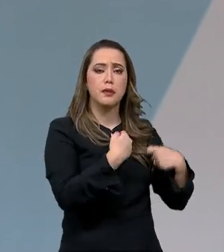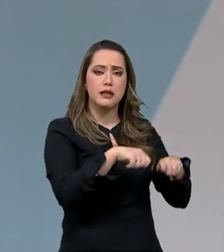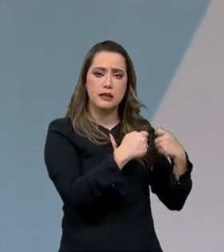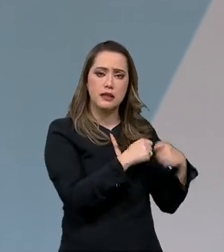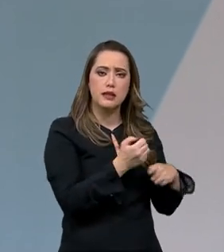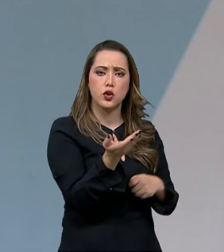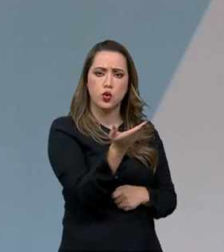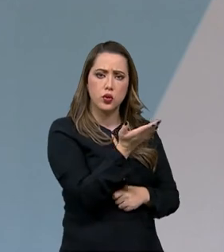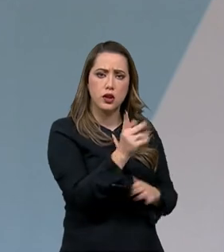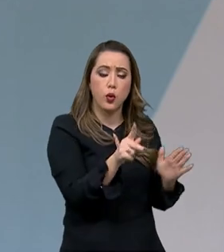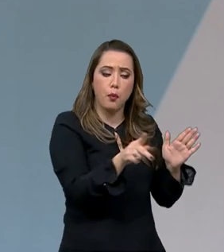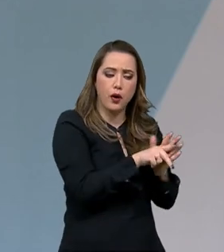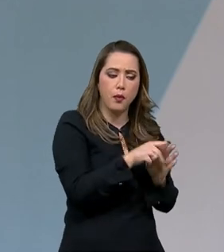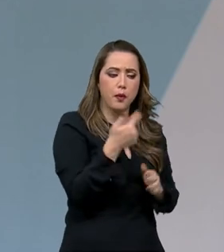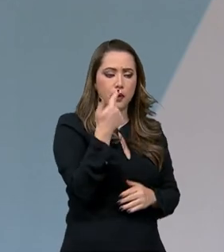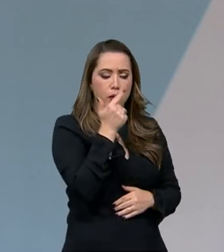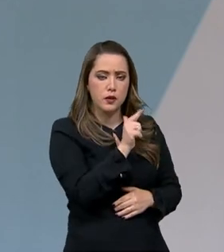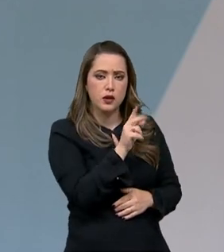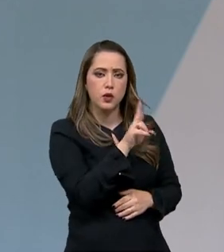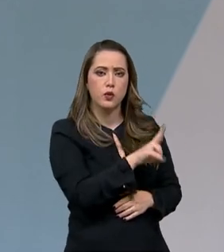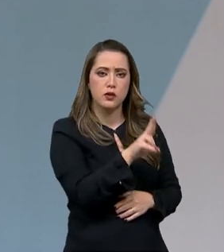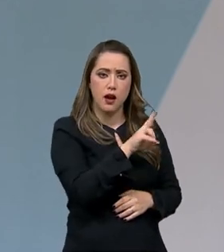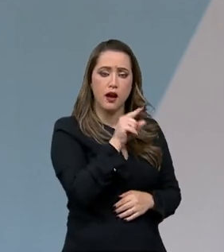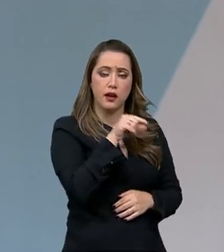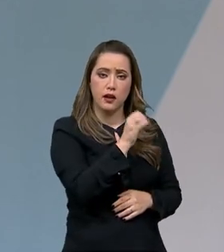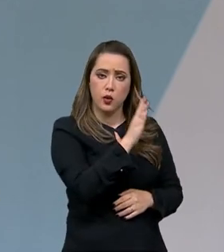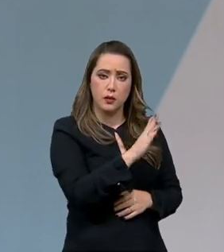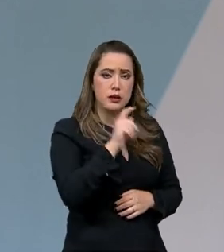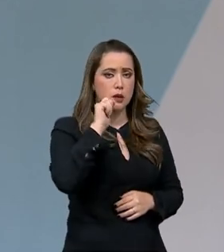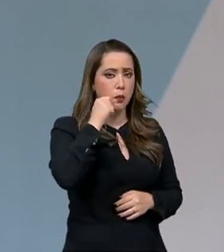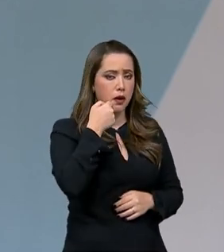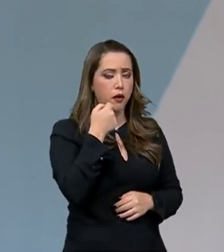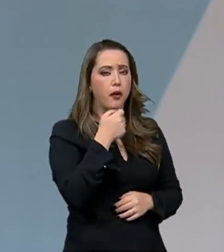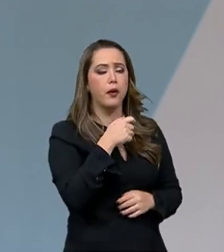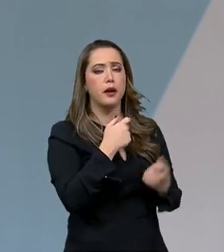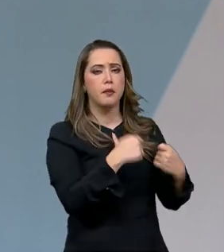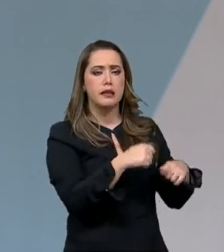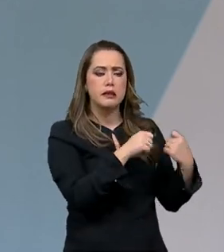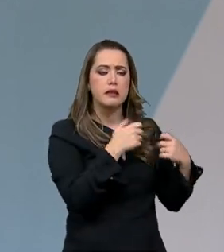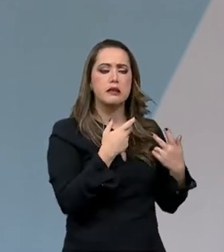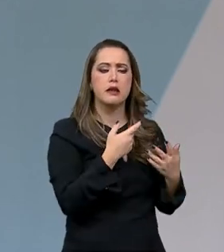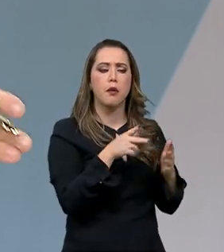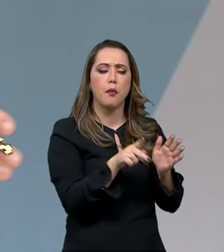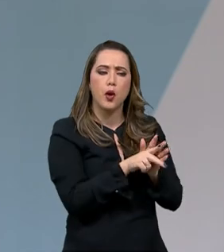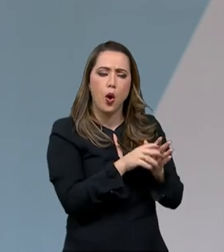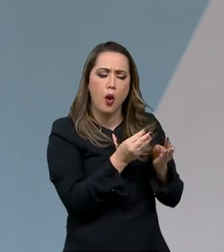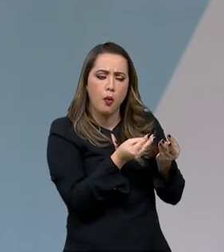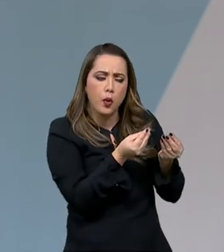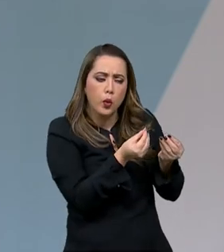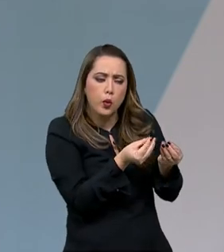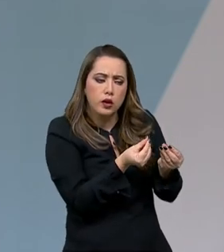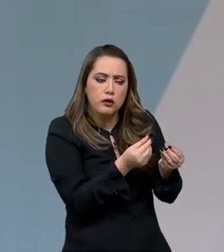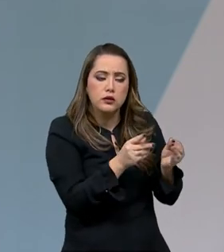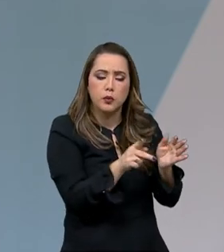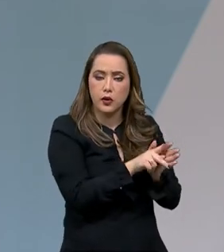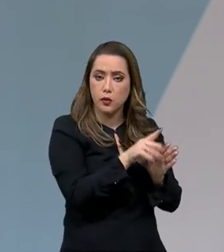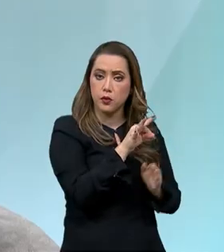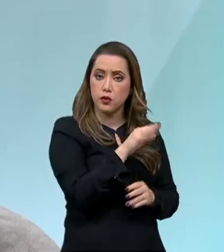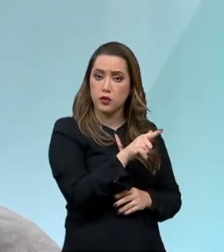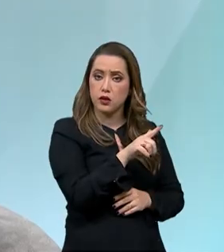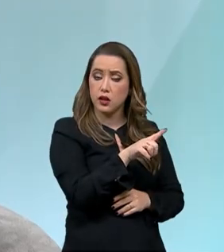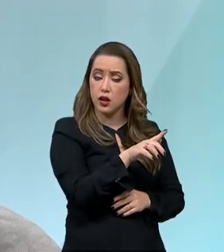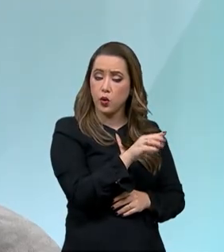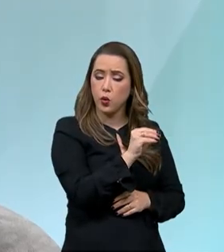qualidade para obter os produtos da panificação, né? Ou seja, o glúten, o teor de proteína, Quer dizer, isso também está no foco da pesquisa com o trigo.